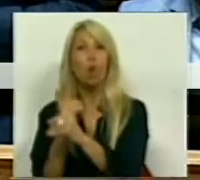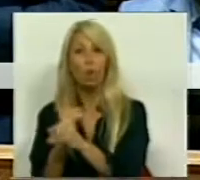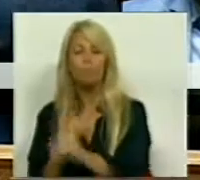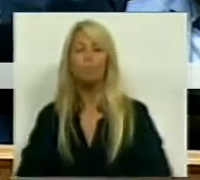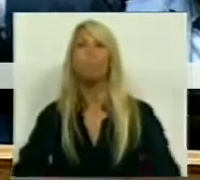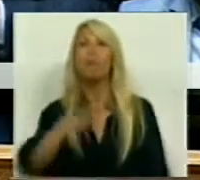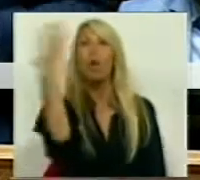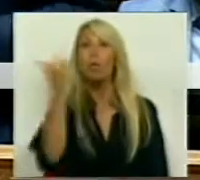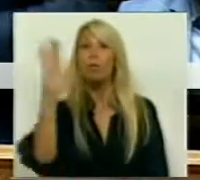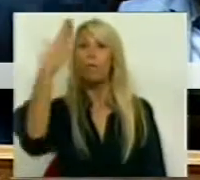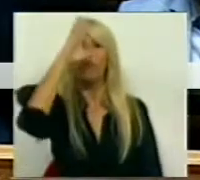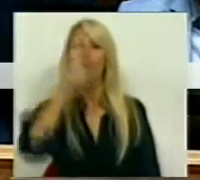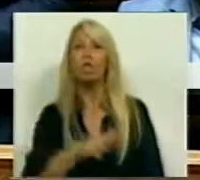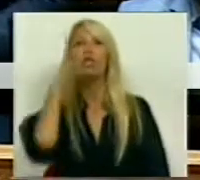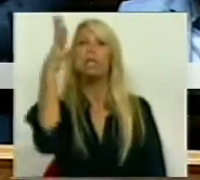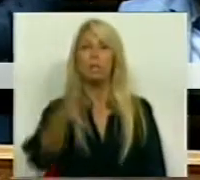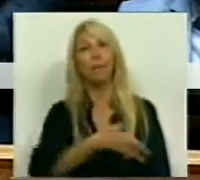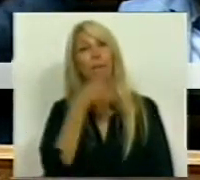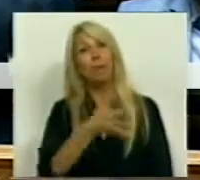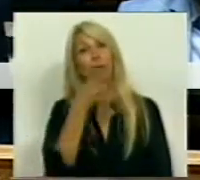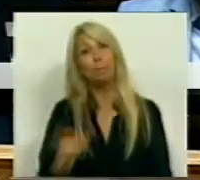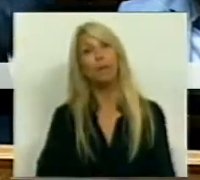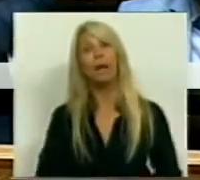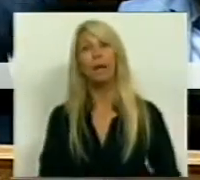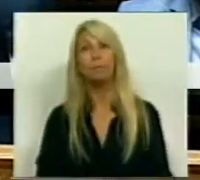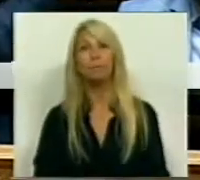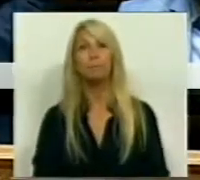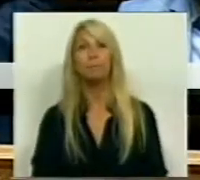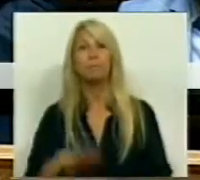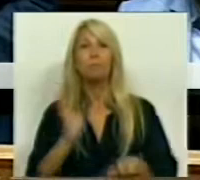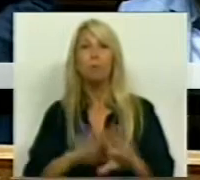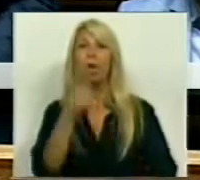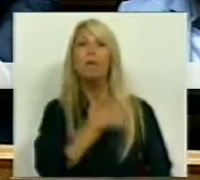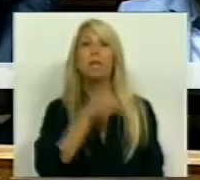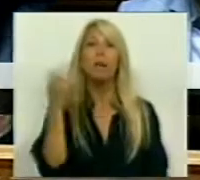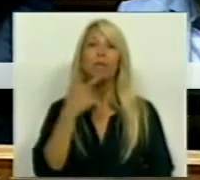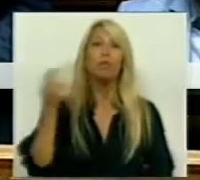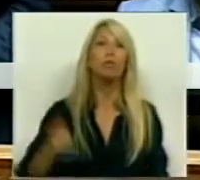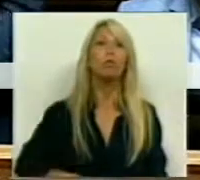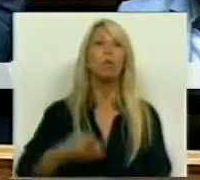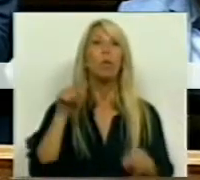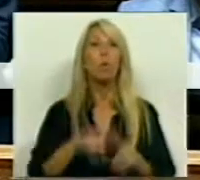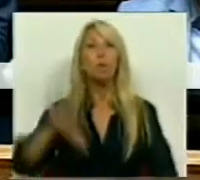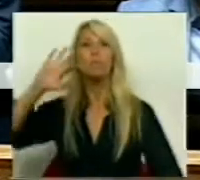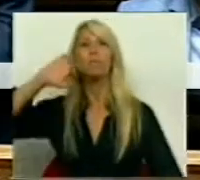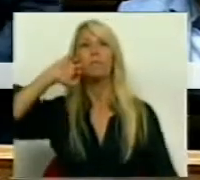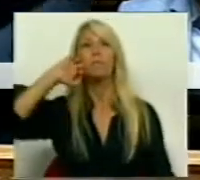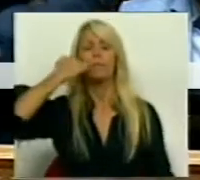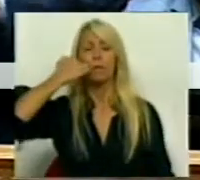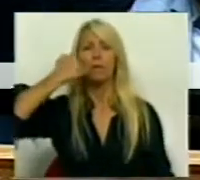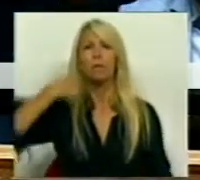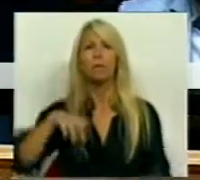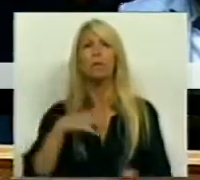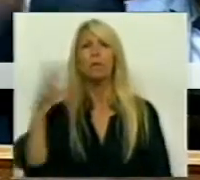-Premio-Ministro dizia, para justificar a carga de sacrifícios que hoje estão a atingir os portugueses, que